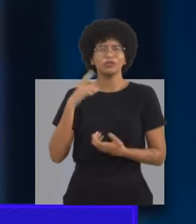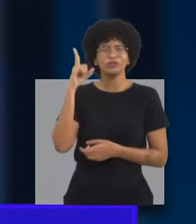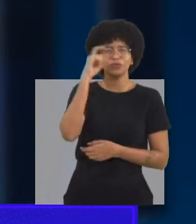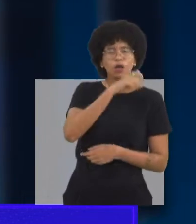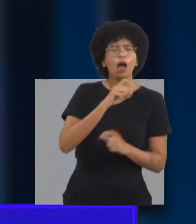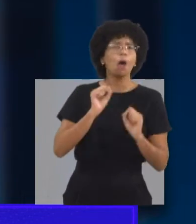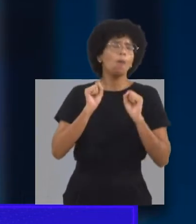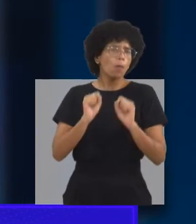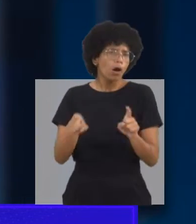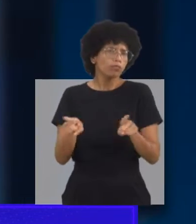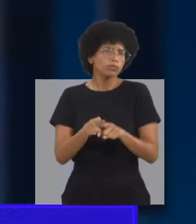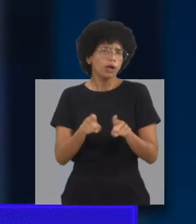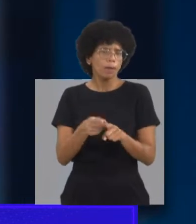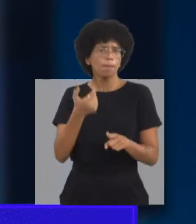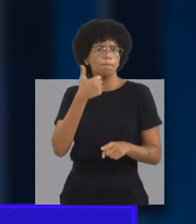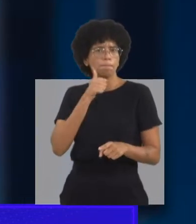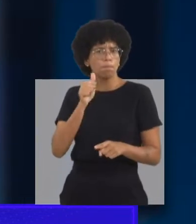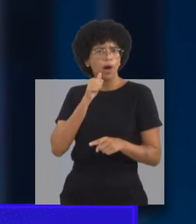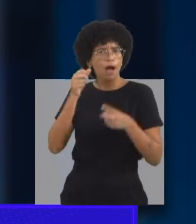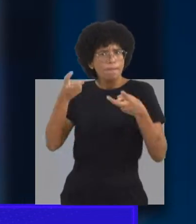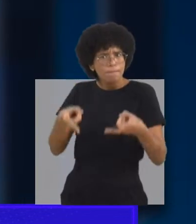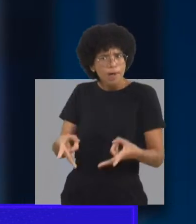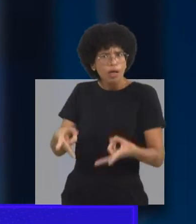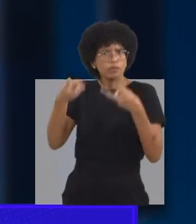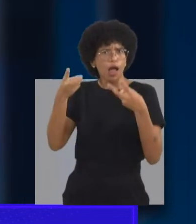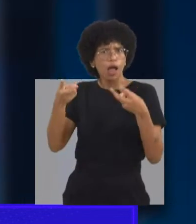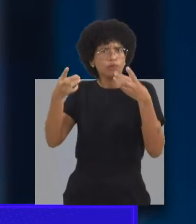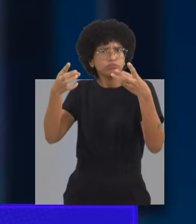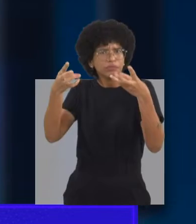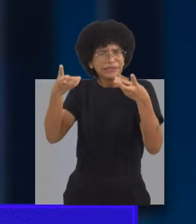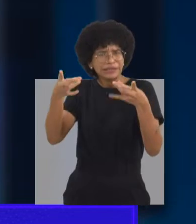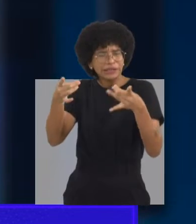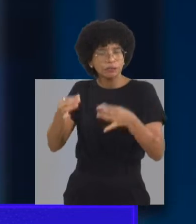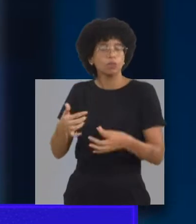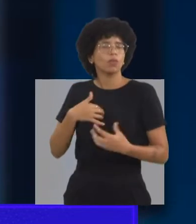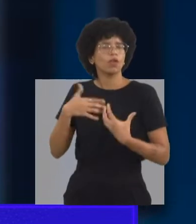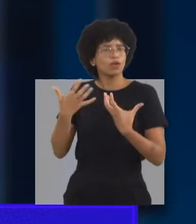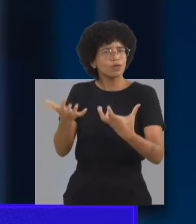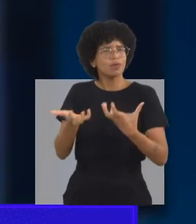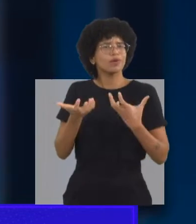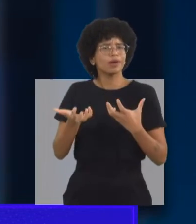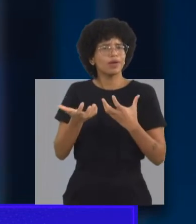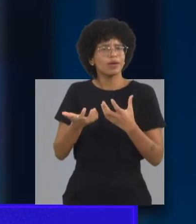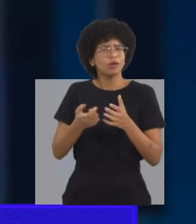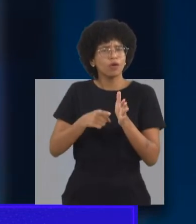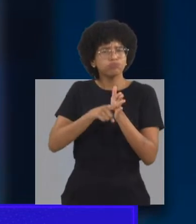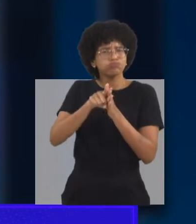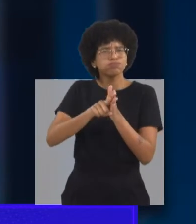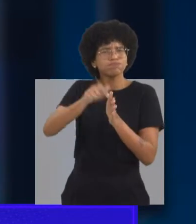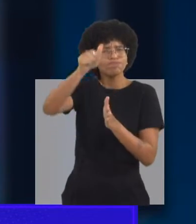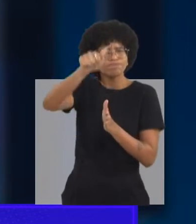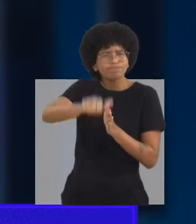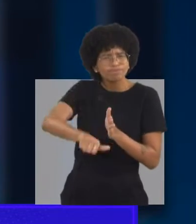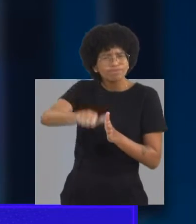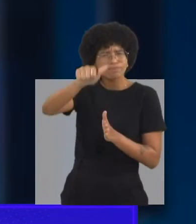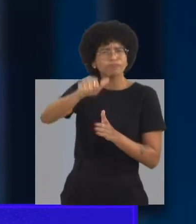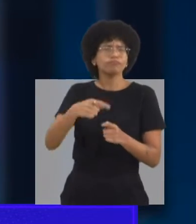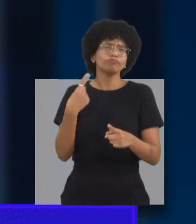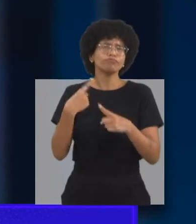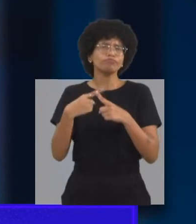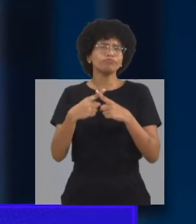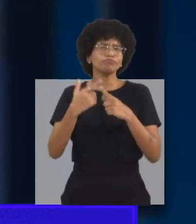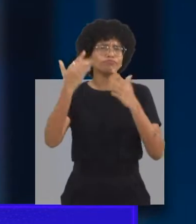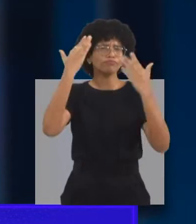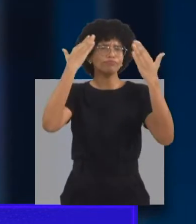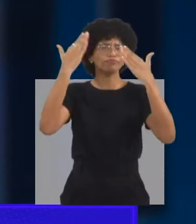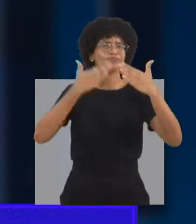escola que identificou algum atraso no desenvolvimento pedagógico e o não acompanhamento das habilidades